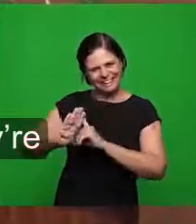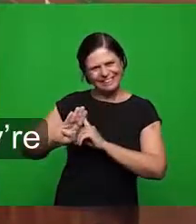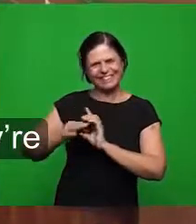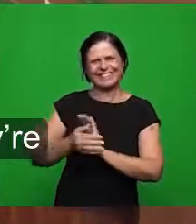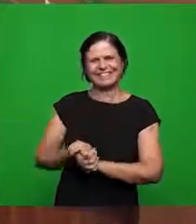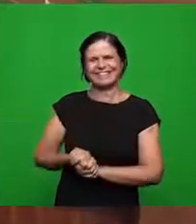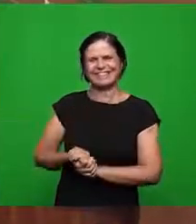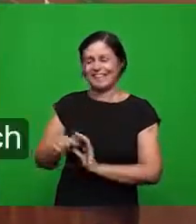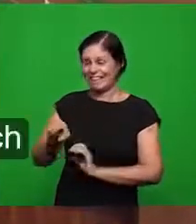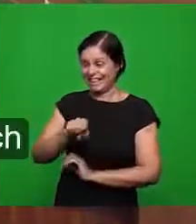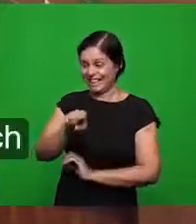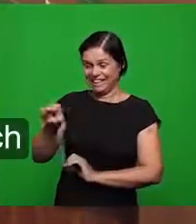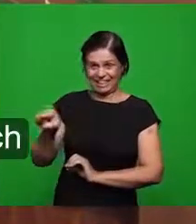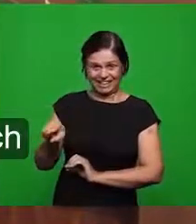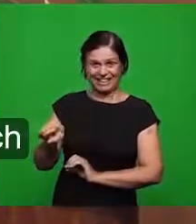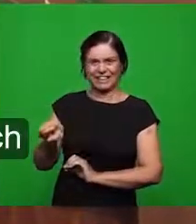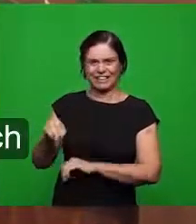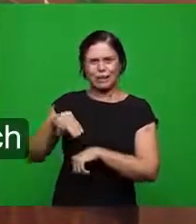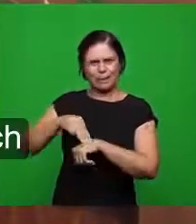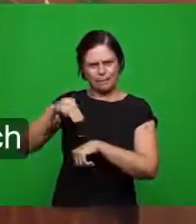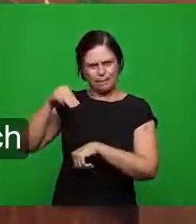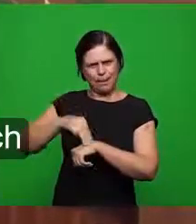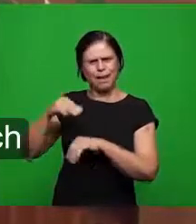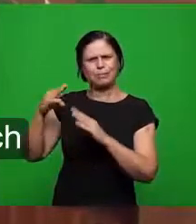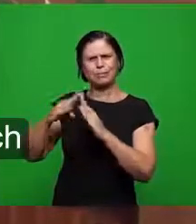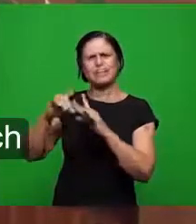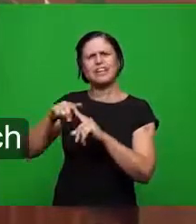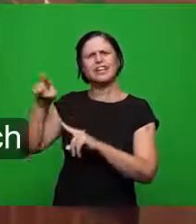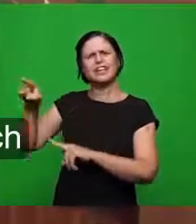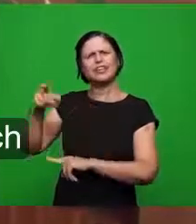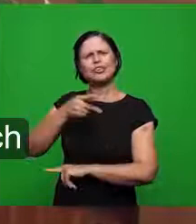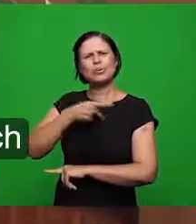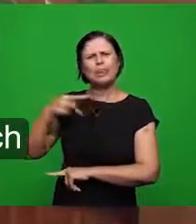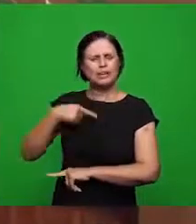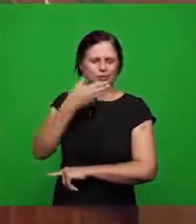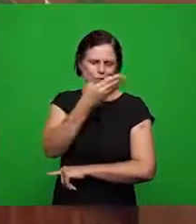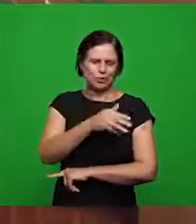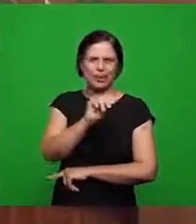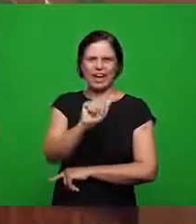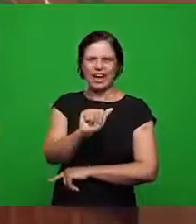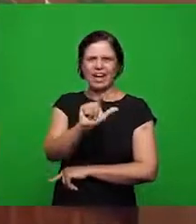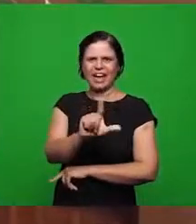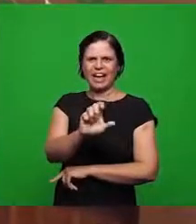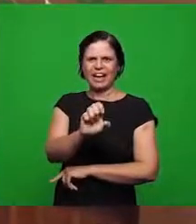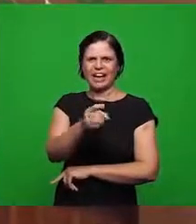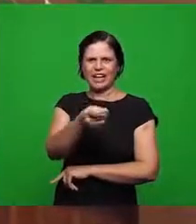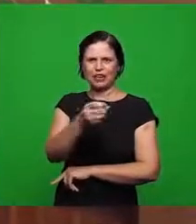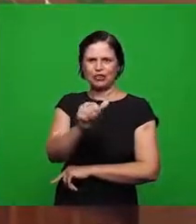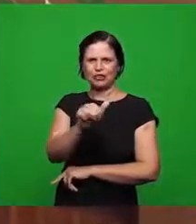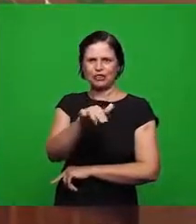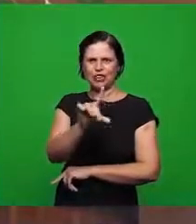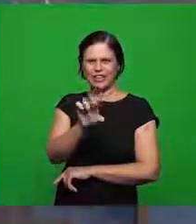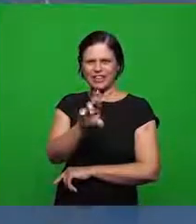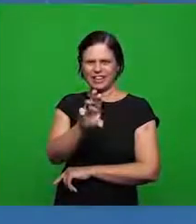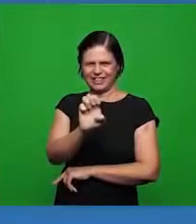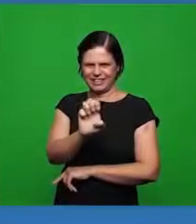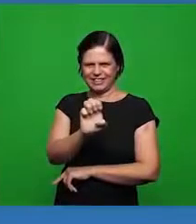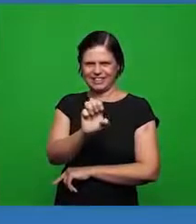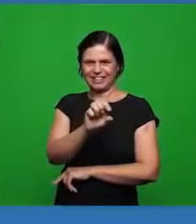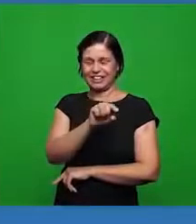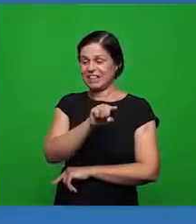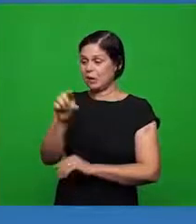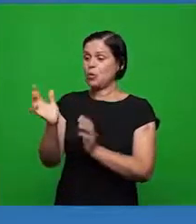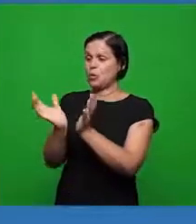eles são membros da igreja do pastor Alexandre Brasil estão aqui conosco um grupo